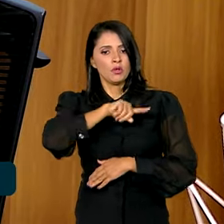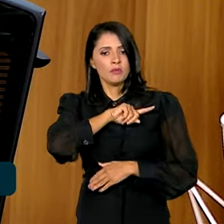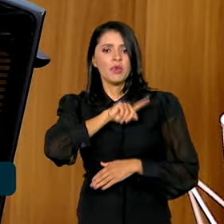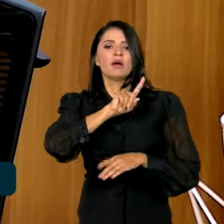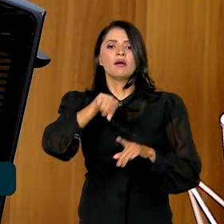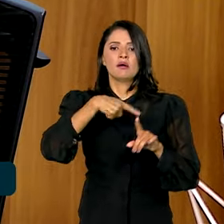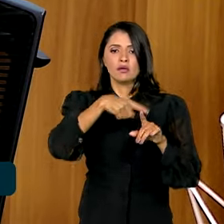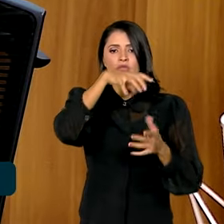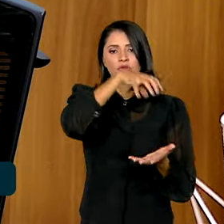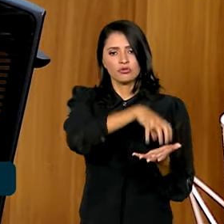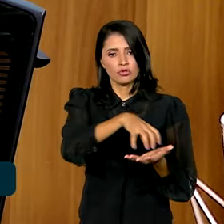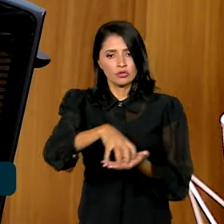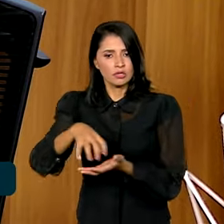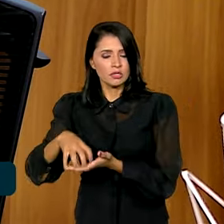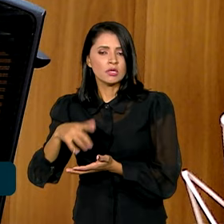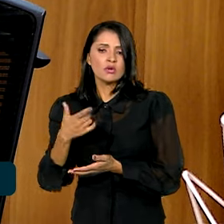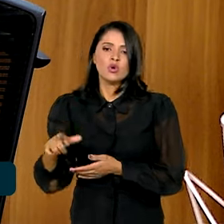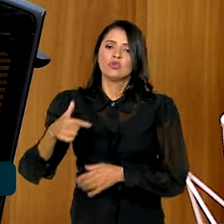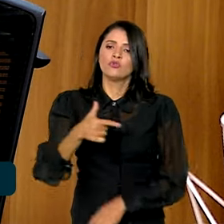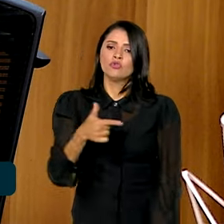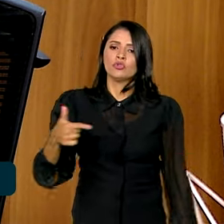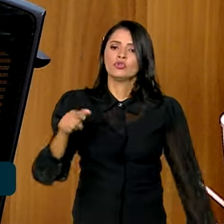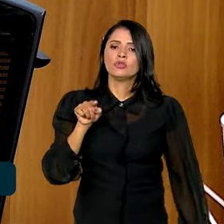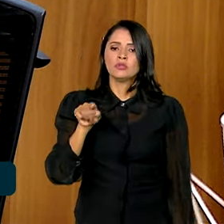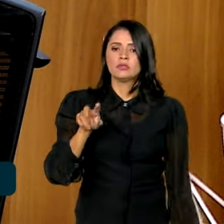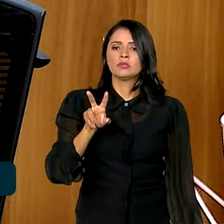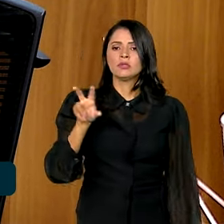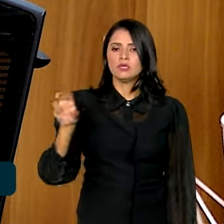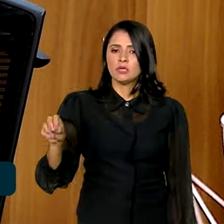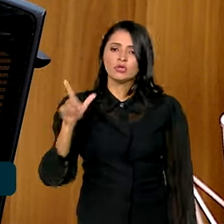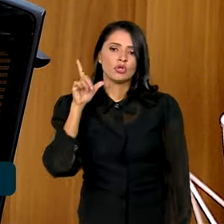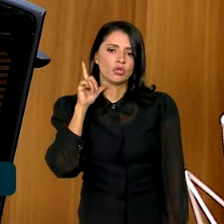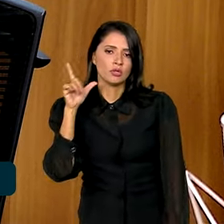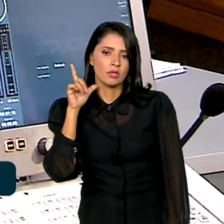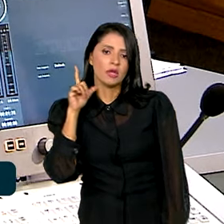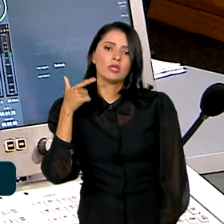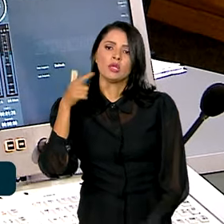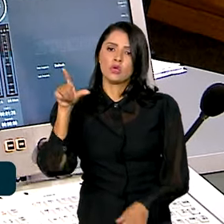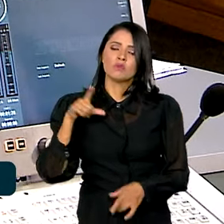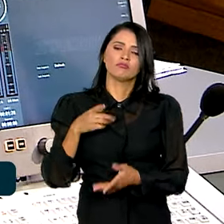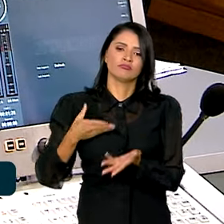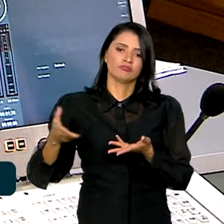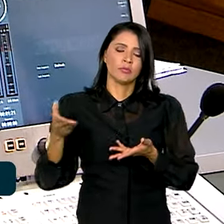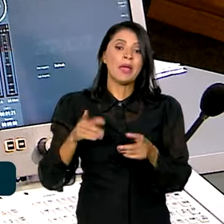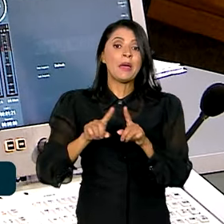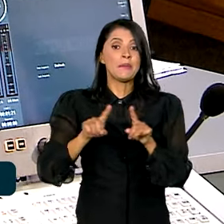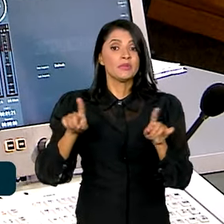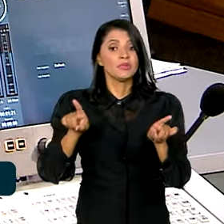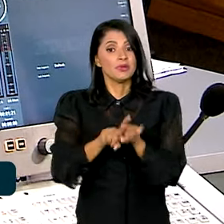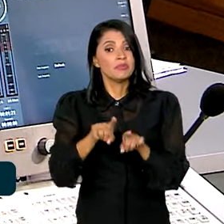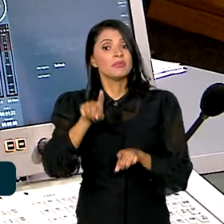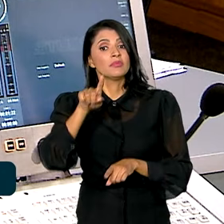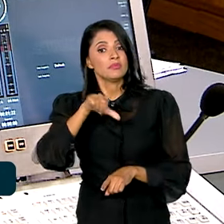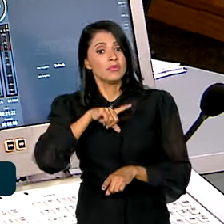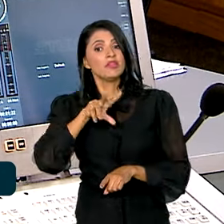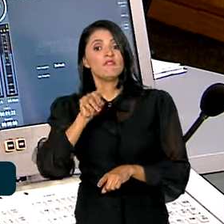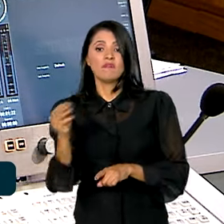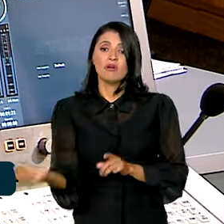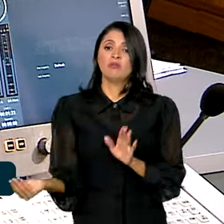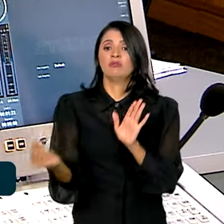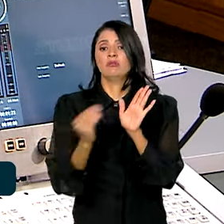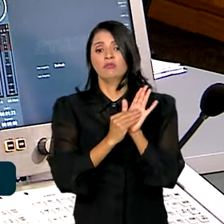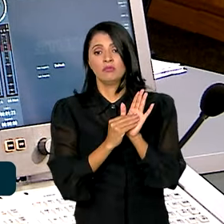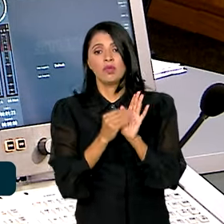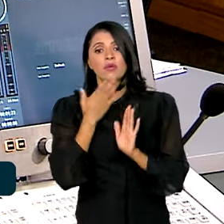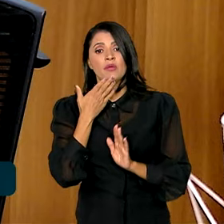e os demais, 22.500, sendo lotéricos e com nossos correspondentes. Mas a gente também vai incrementar